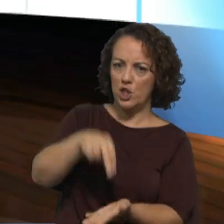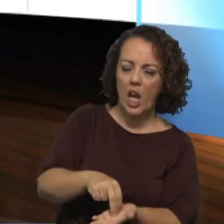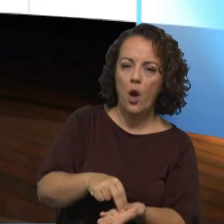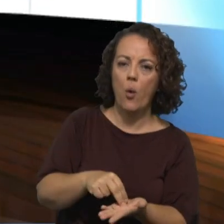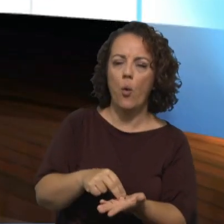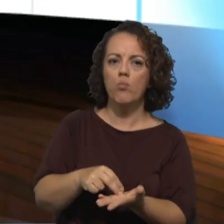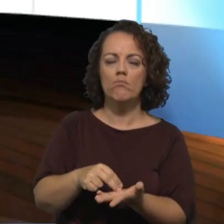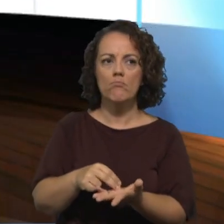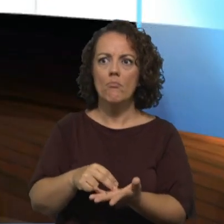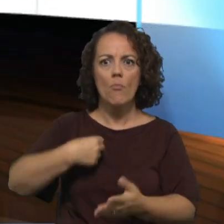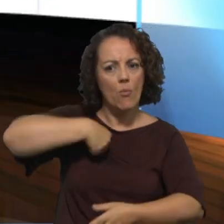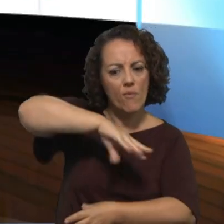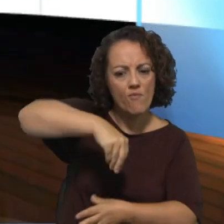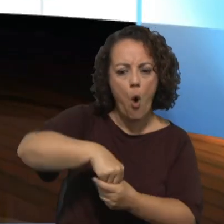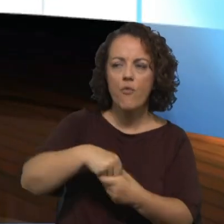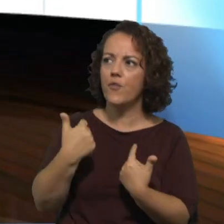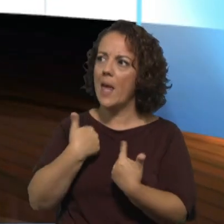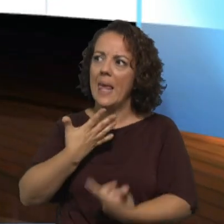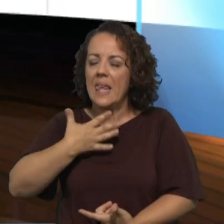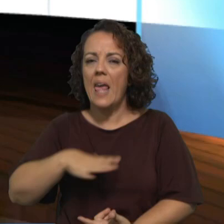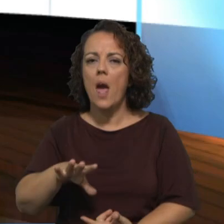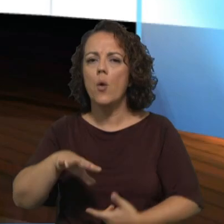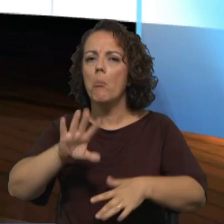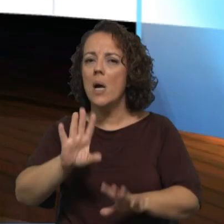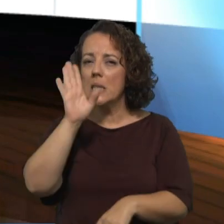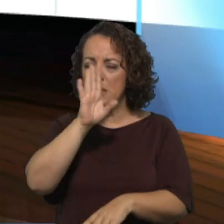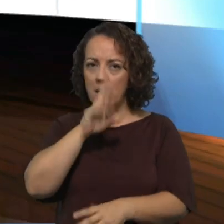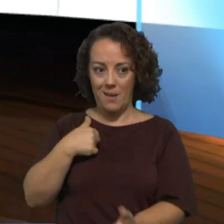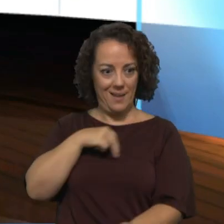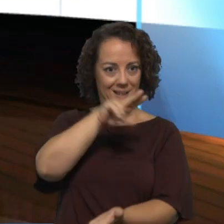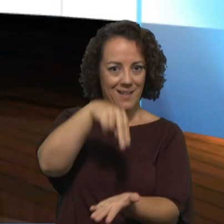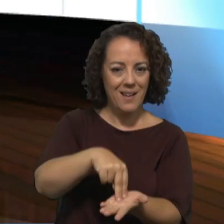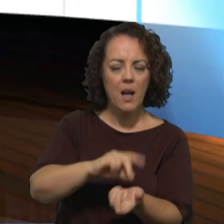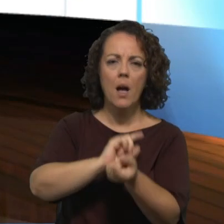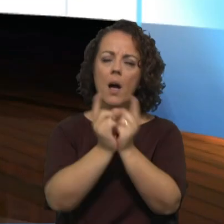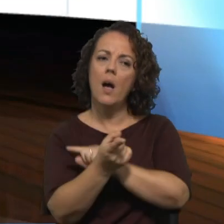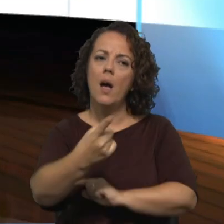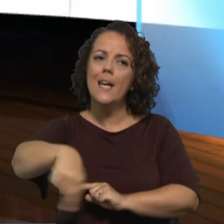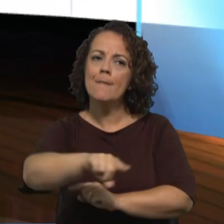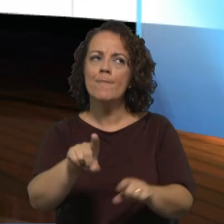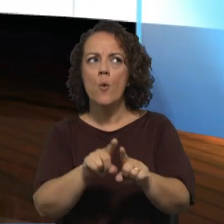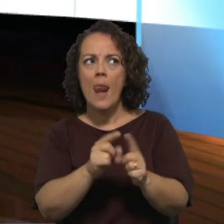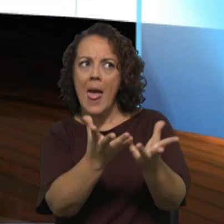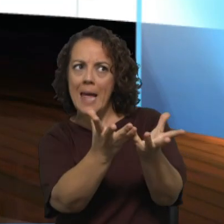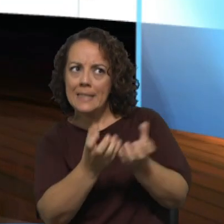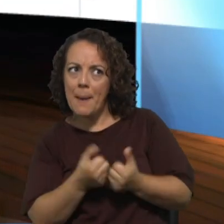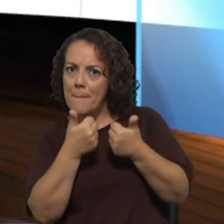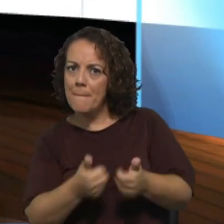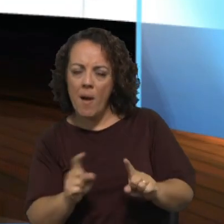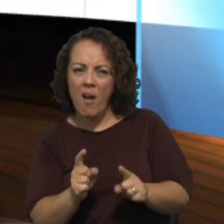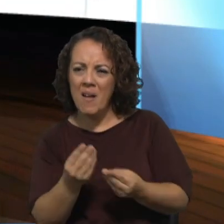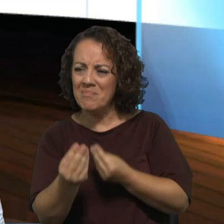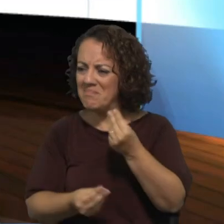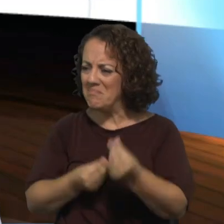querem mas se não são recebidas acolhidas e envolvidas no processo afastam-se